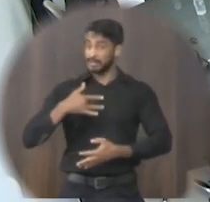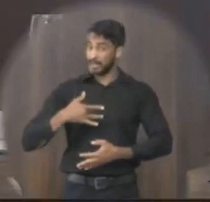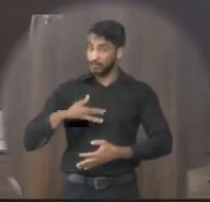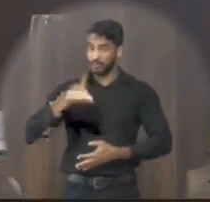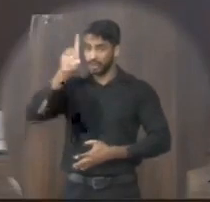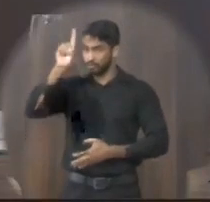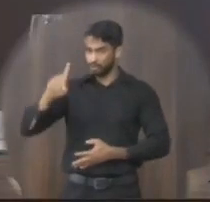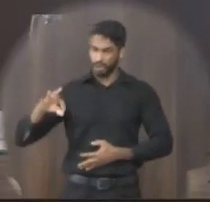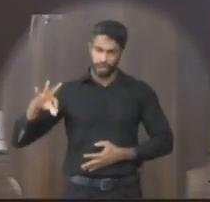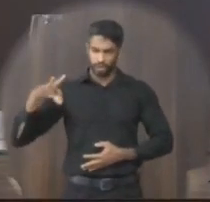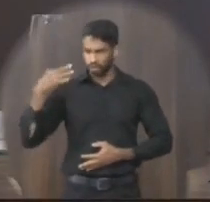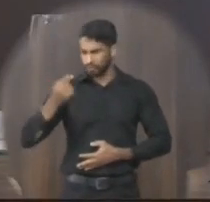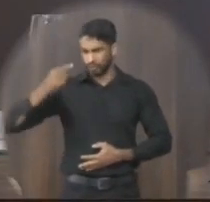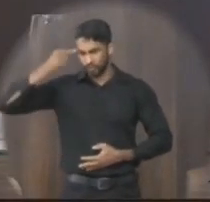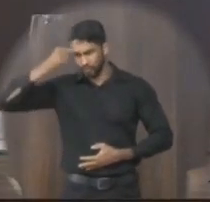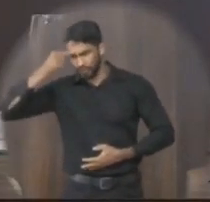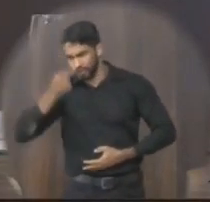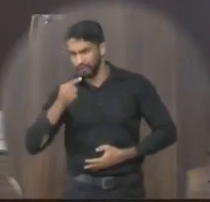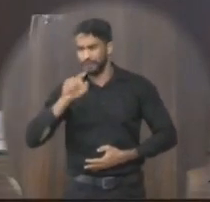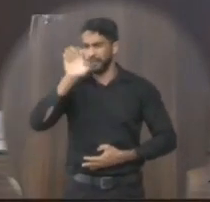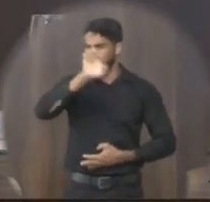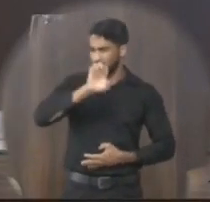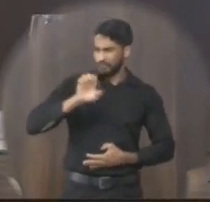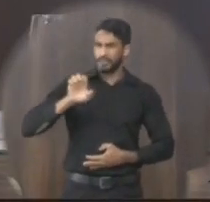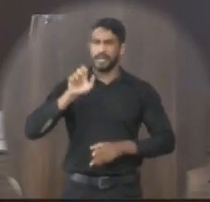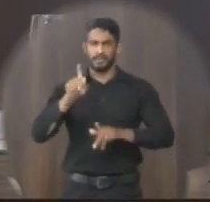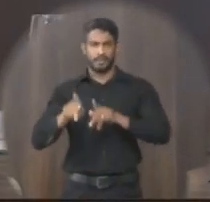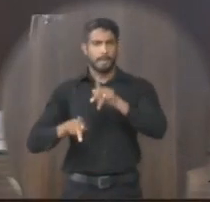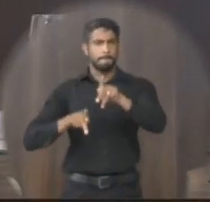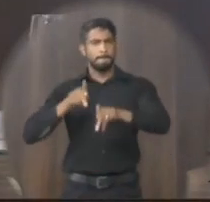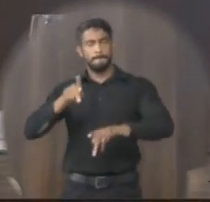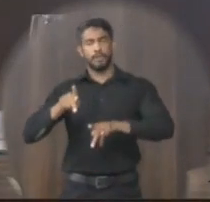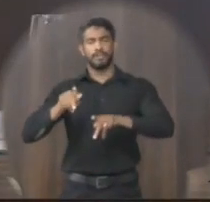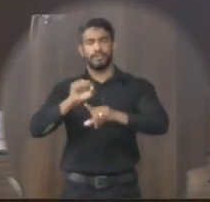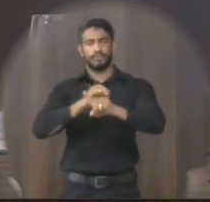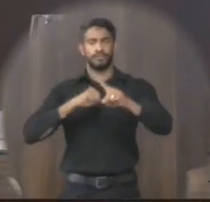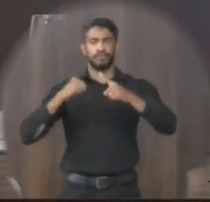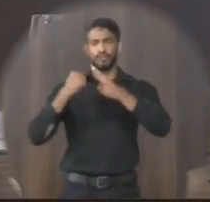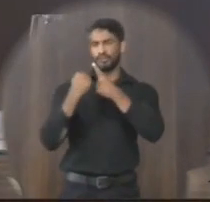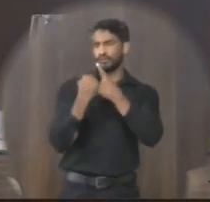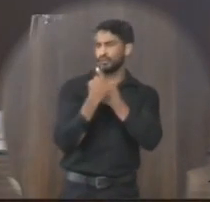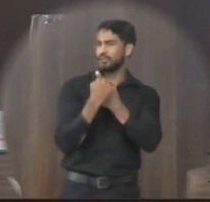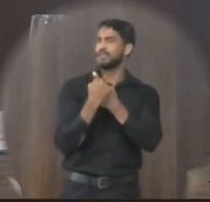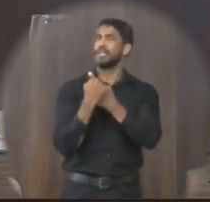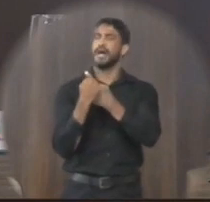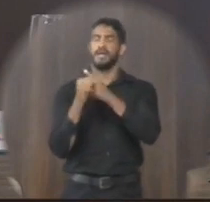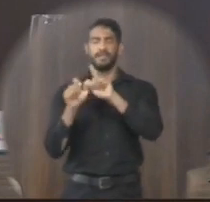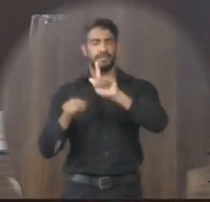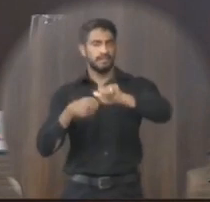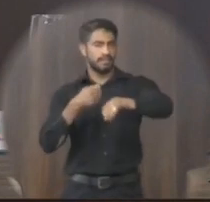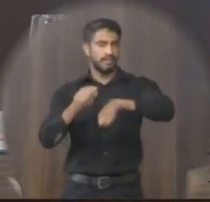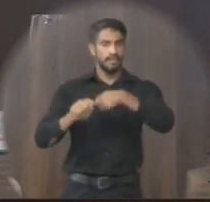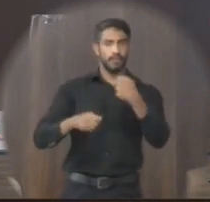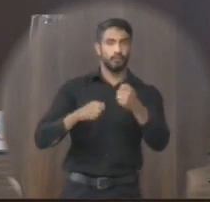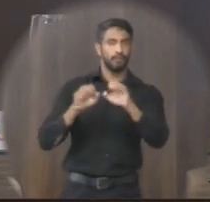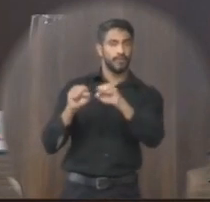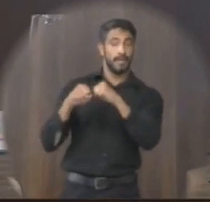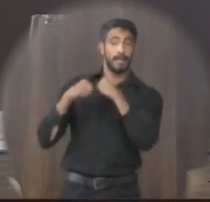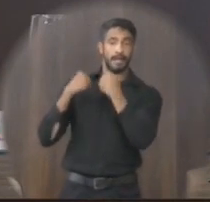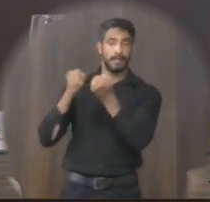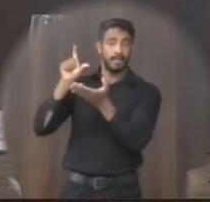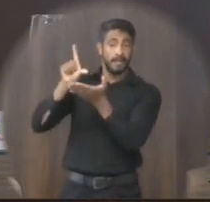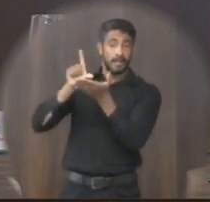garantindo mediante políticas públicas sociais e econômicas que visem a redução do risco de doença e de outros agravos